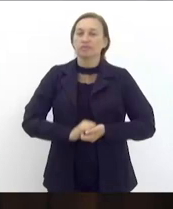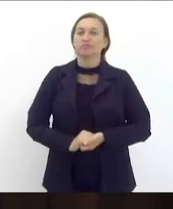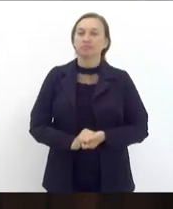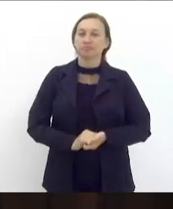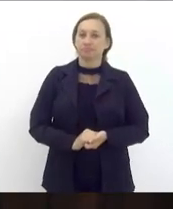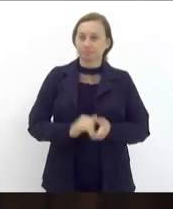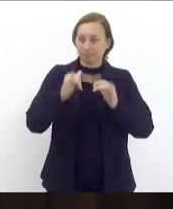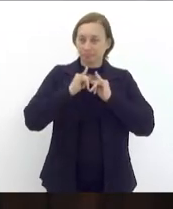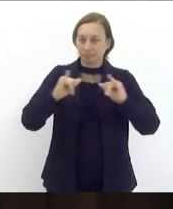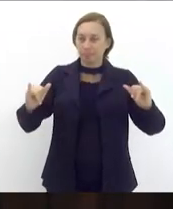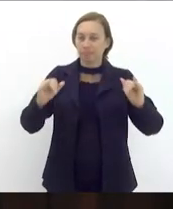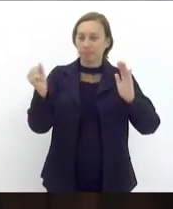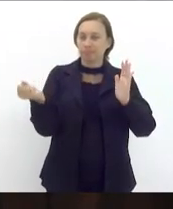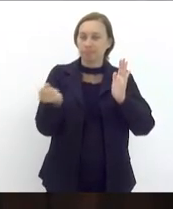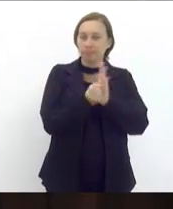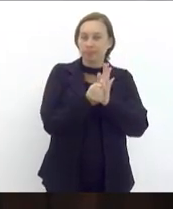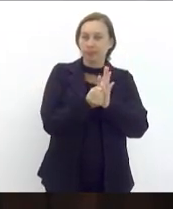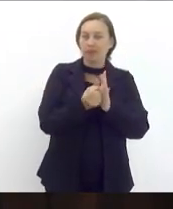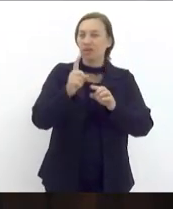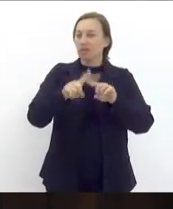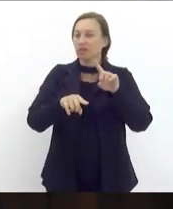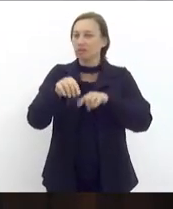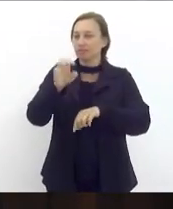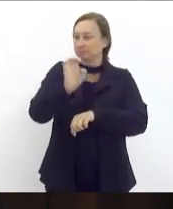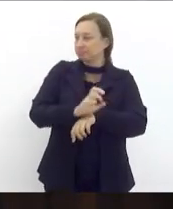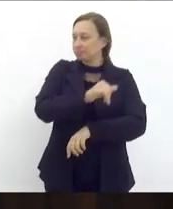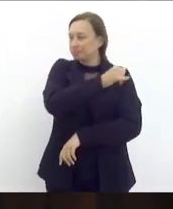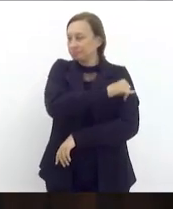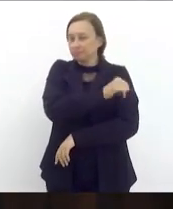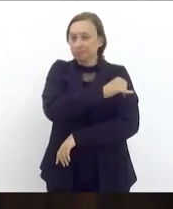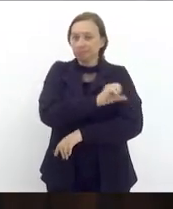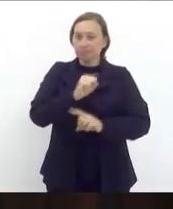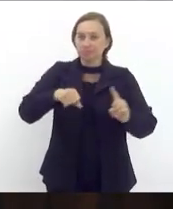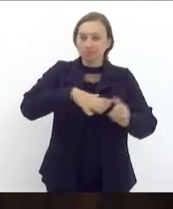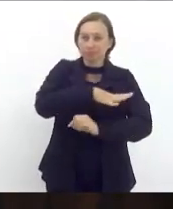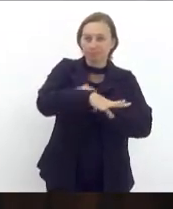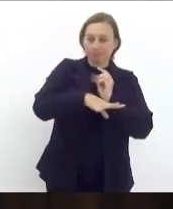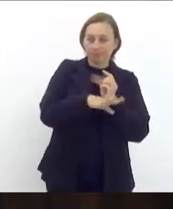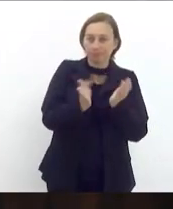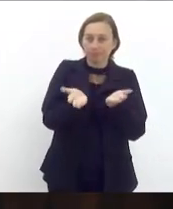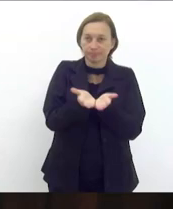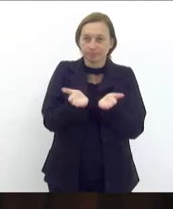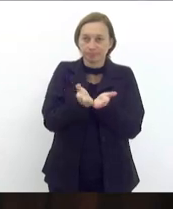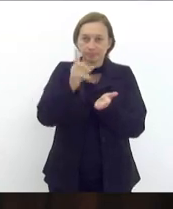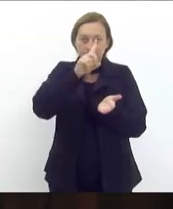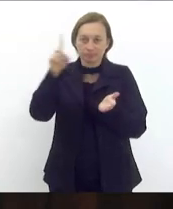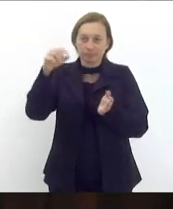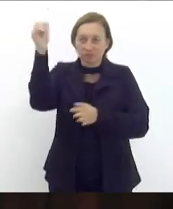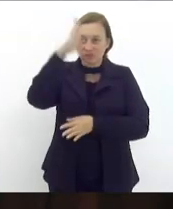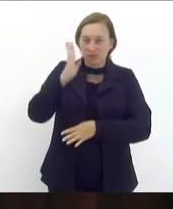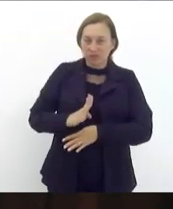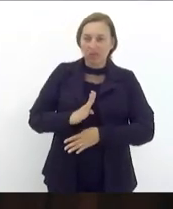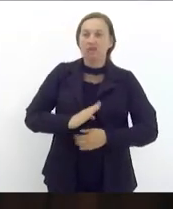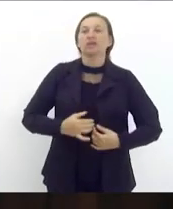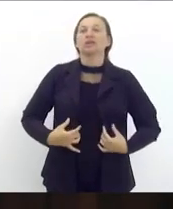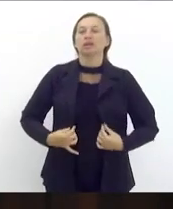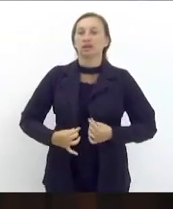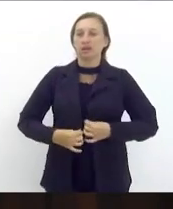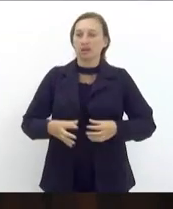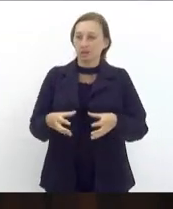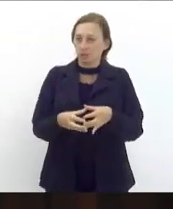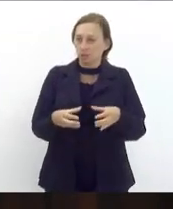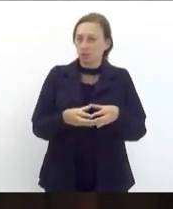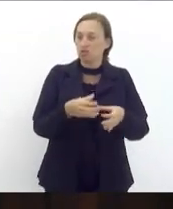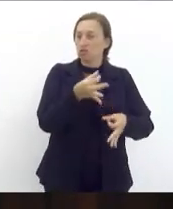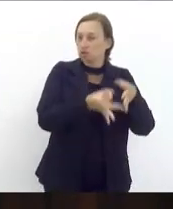declara como patrimônio imaterial do Estado do Rio de Janeiro a sociedade bíblica do Brasil, pendendo de pareceres das comissões